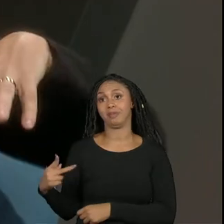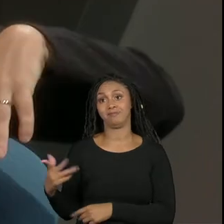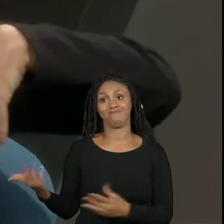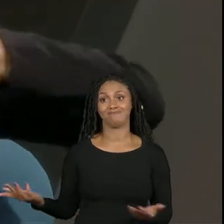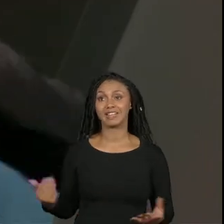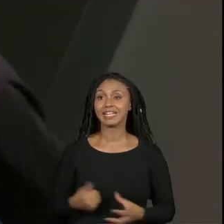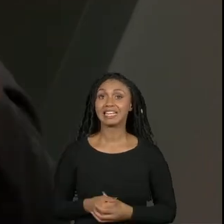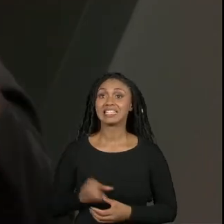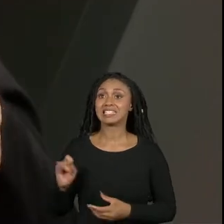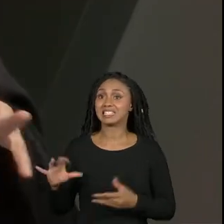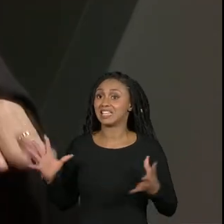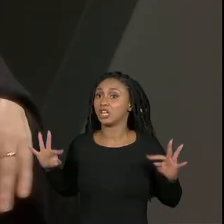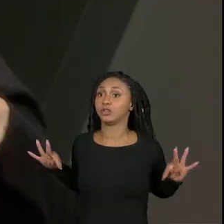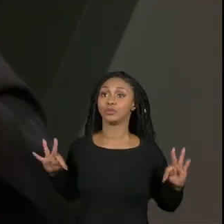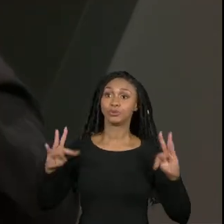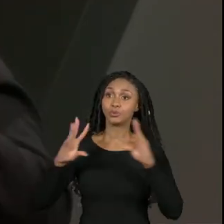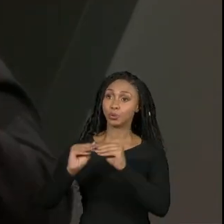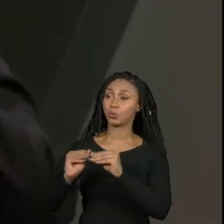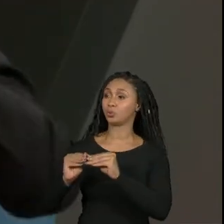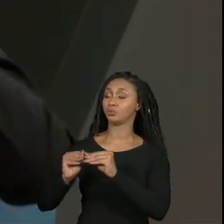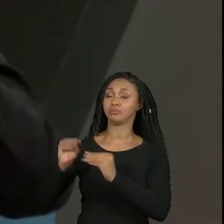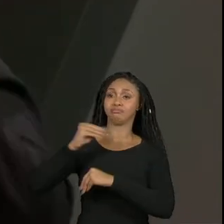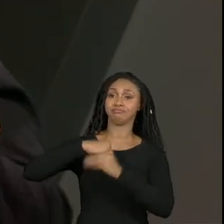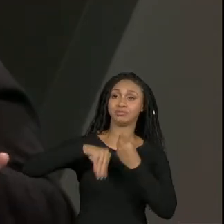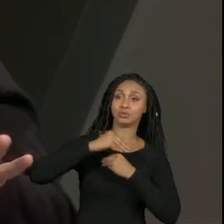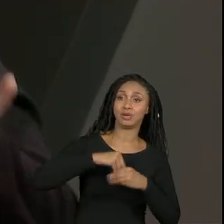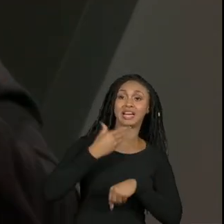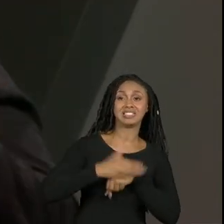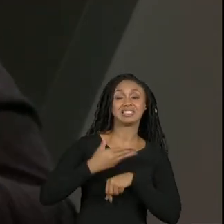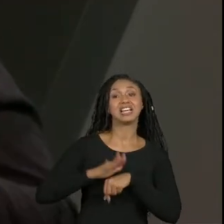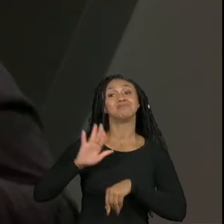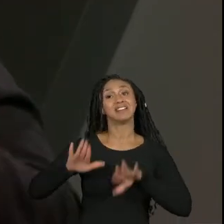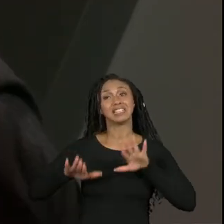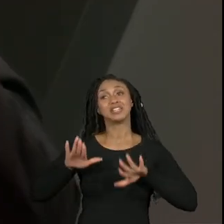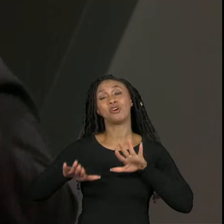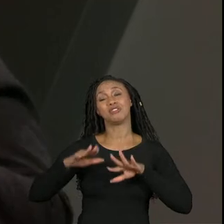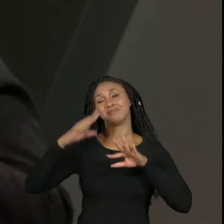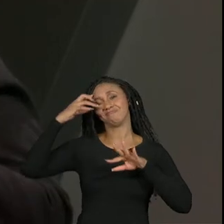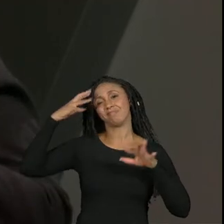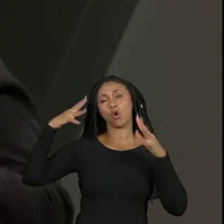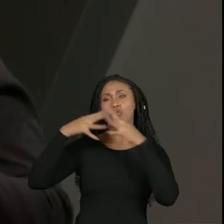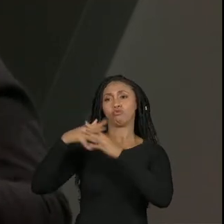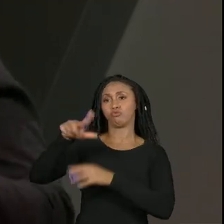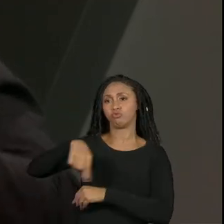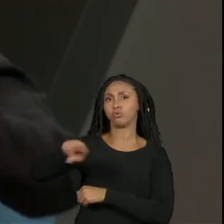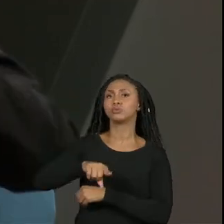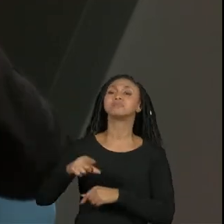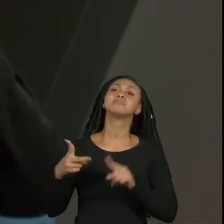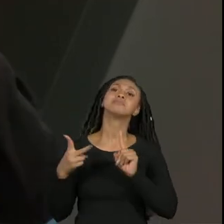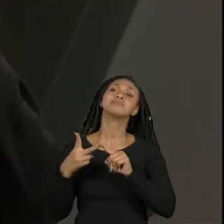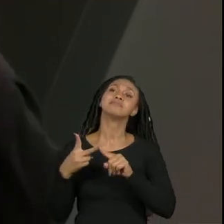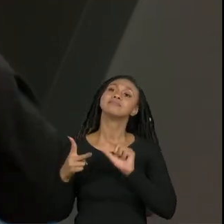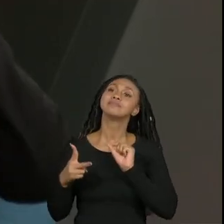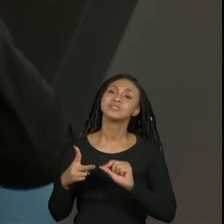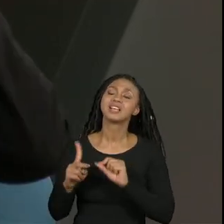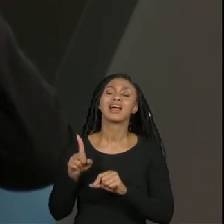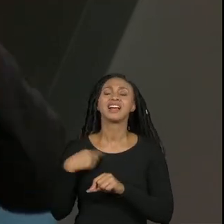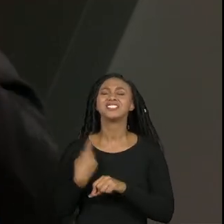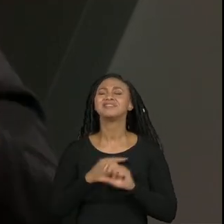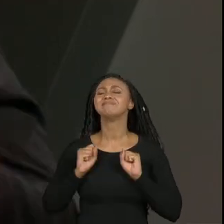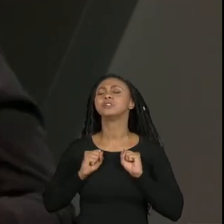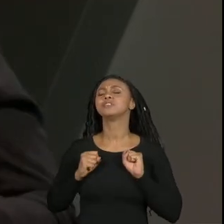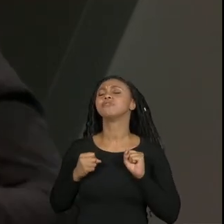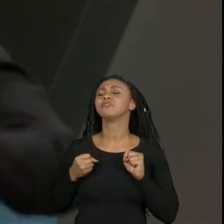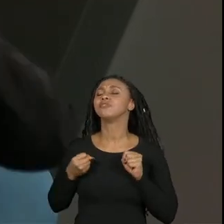gente responder junto sobre estágio eu acho que vai dar mais confusão do que ajudar e a segunda coisa assim a gente tem feito um esforço